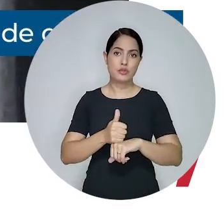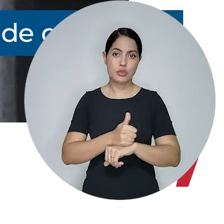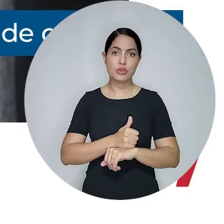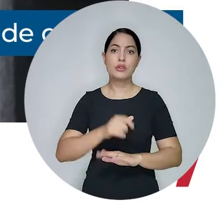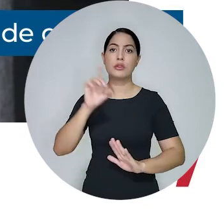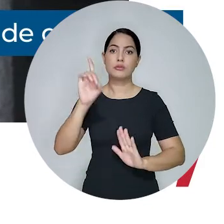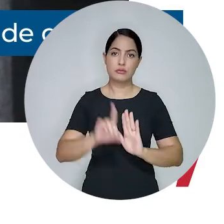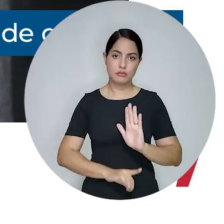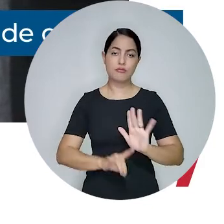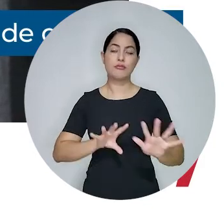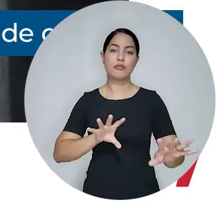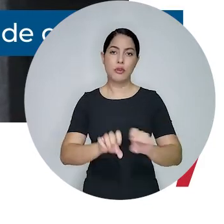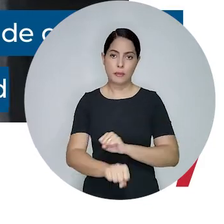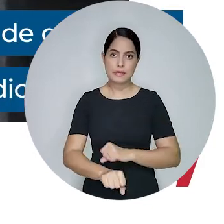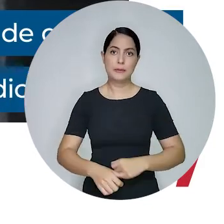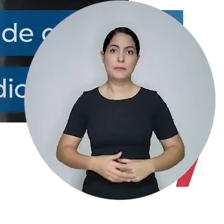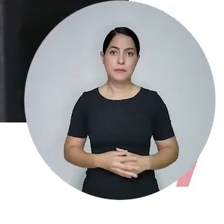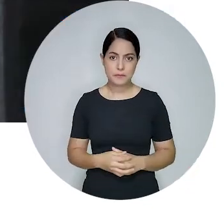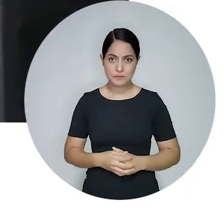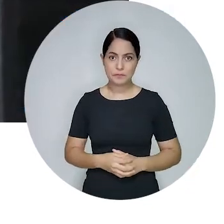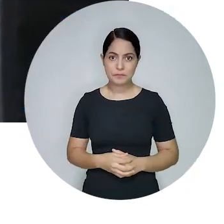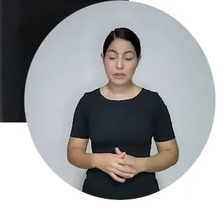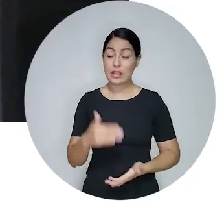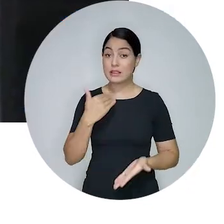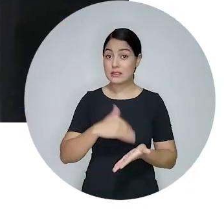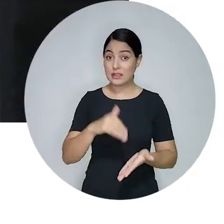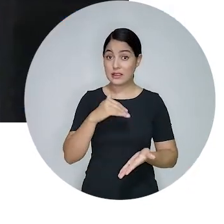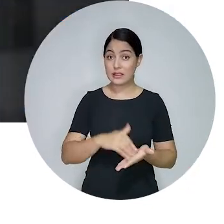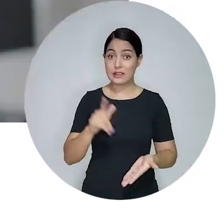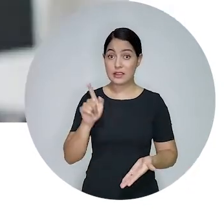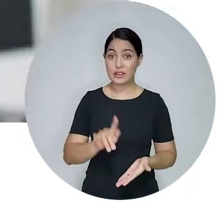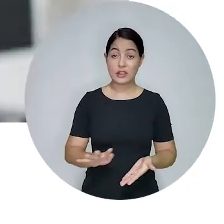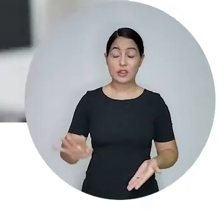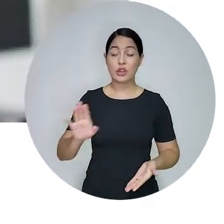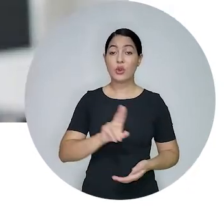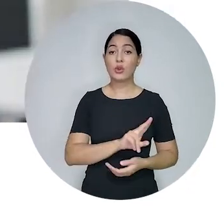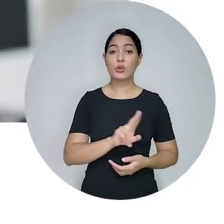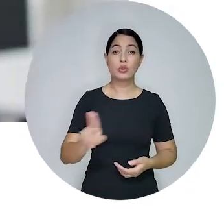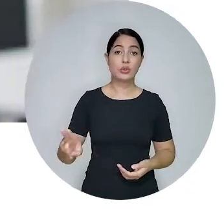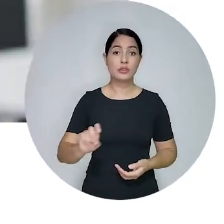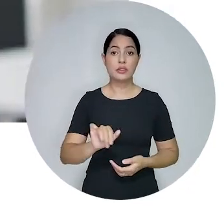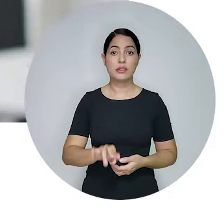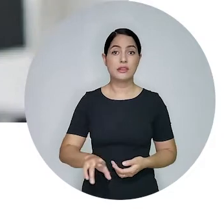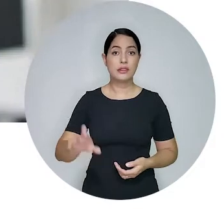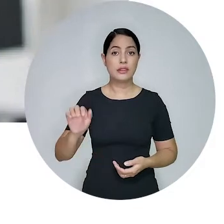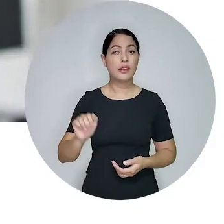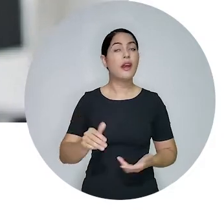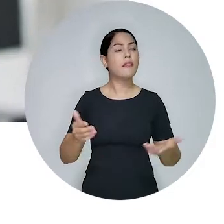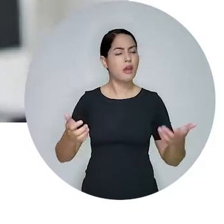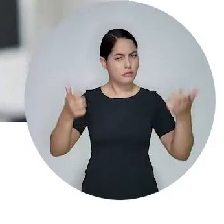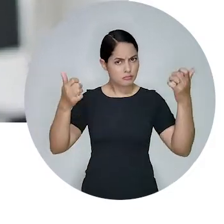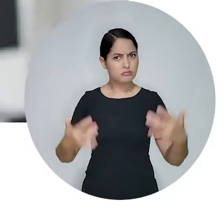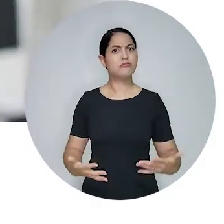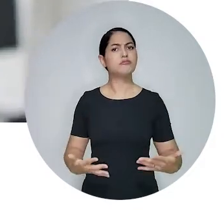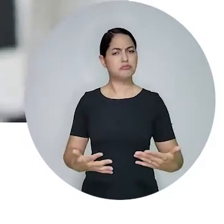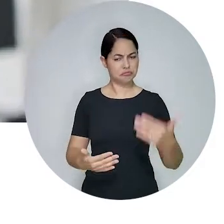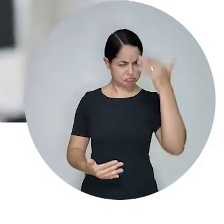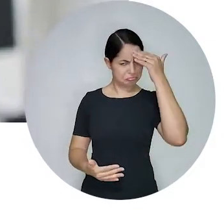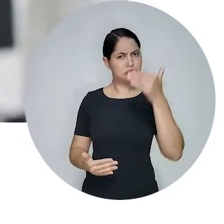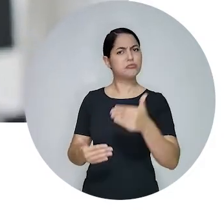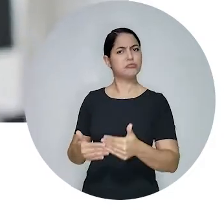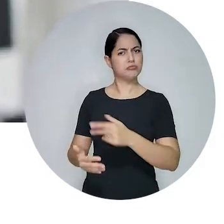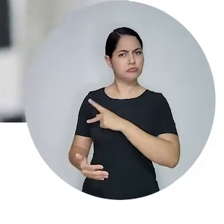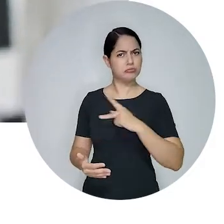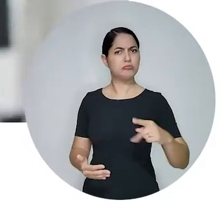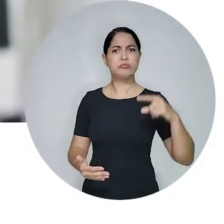formam os profissionais jurídicos. Fecha aspas. A secretária-geral da OAB Nacional, Sayuri Otoni, concorda com o